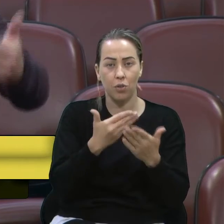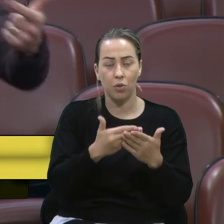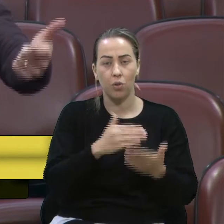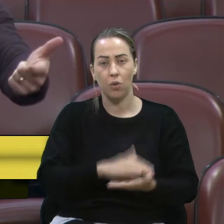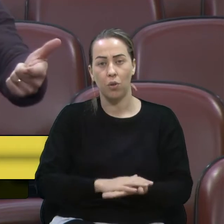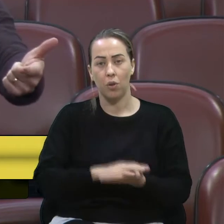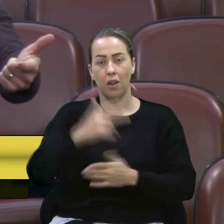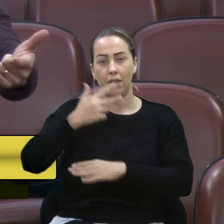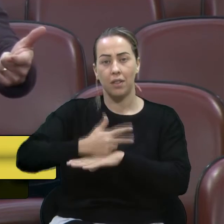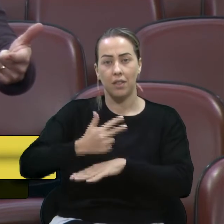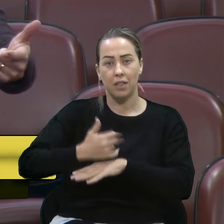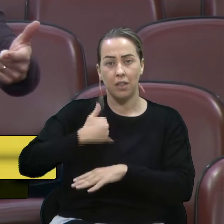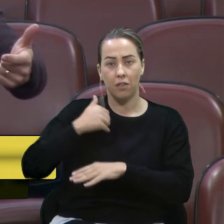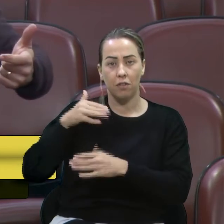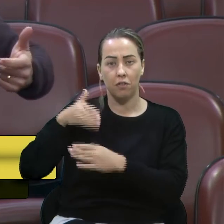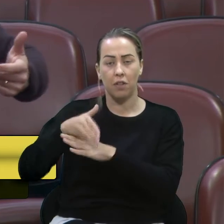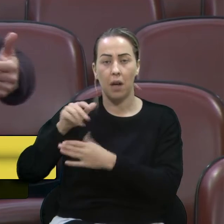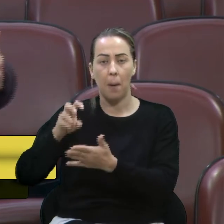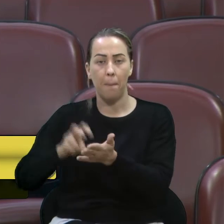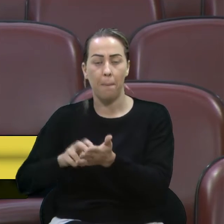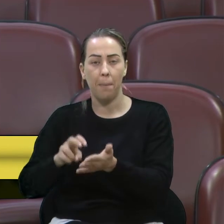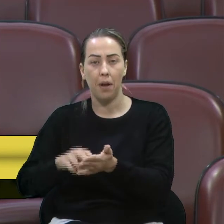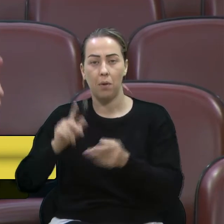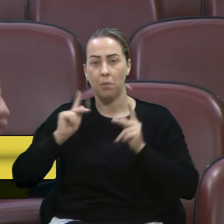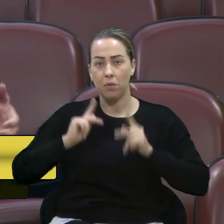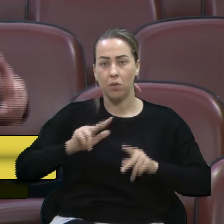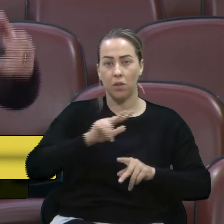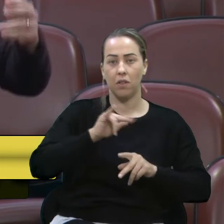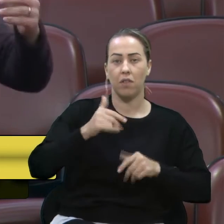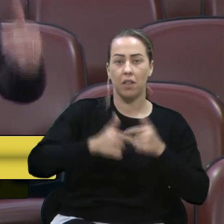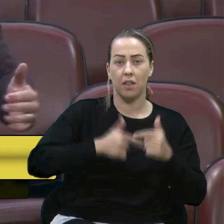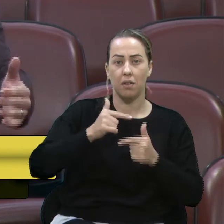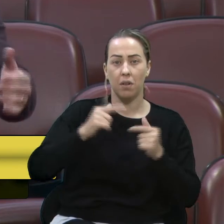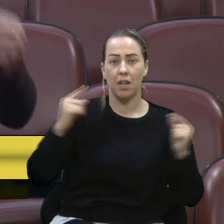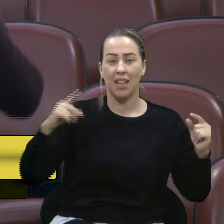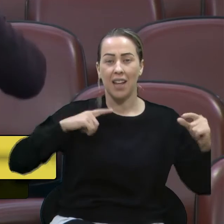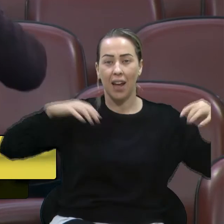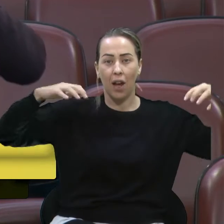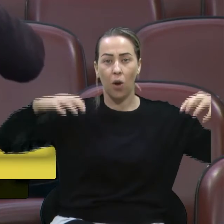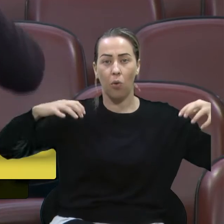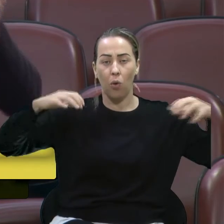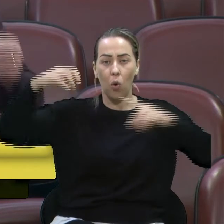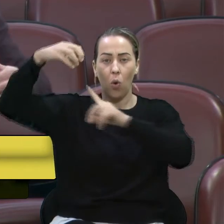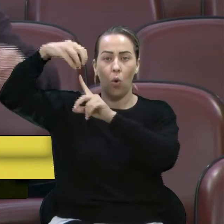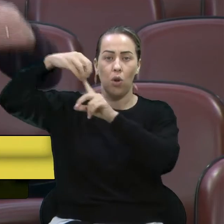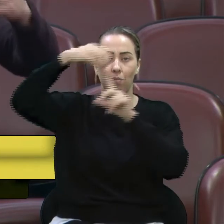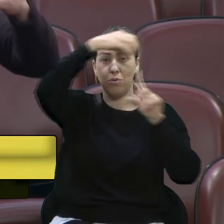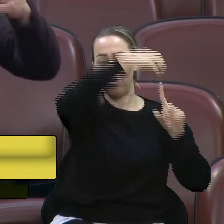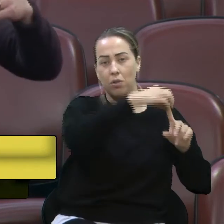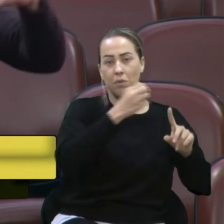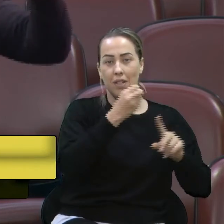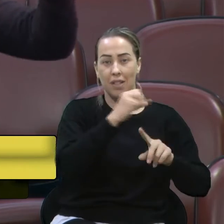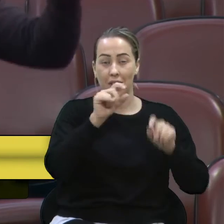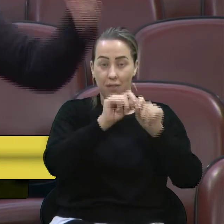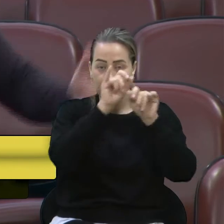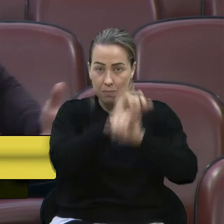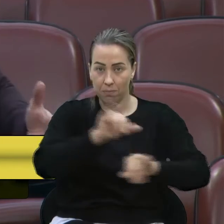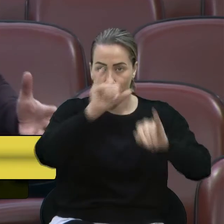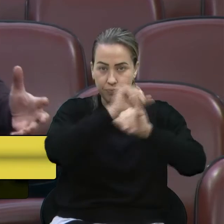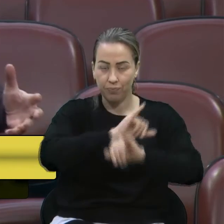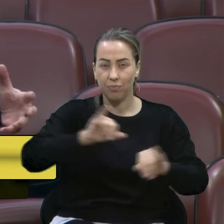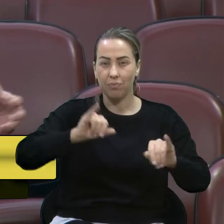o idoso que vai ao banco receber, a pessoa que vai trabalhar. Então, são dois pontos de vacinações, que se fizer uma campanha,